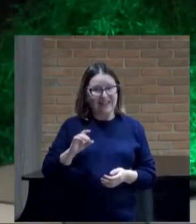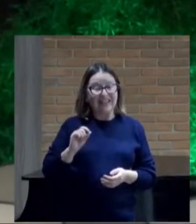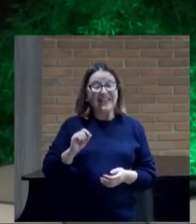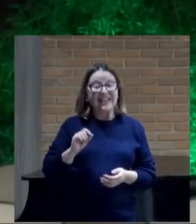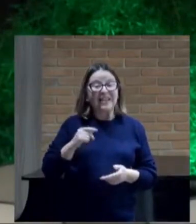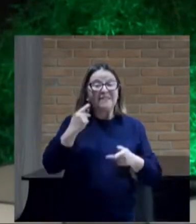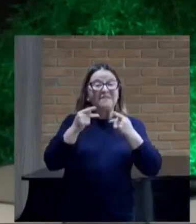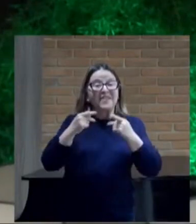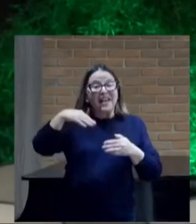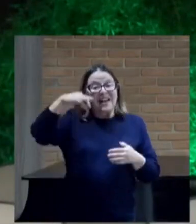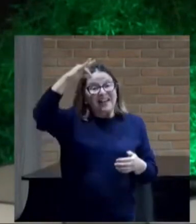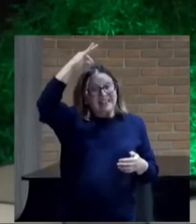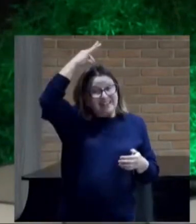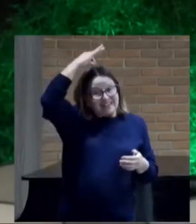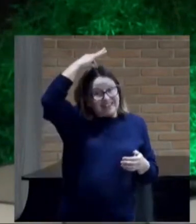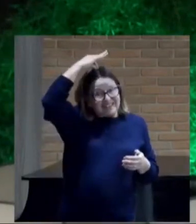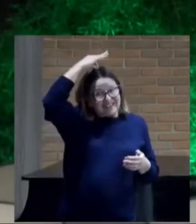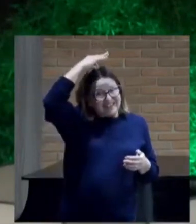santo